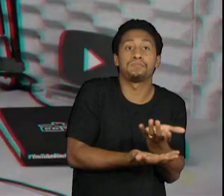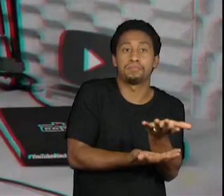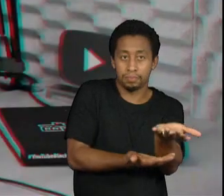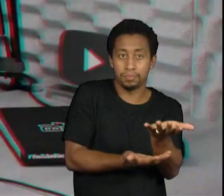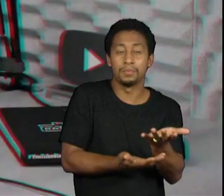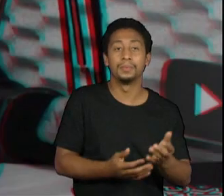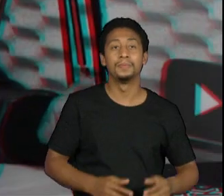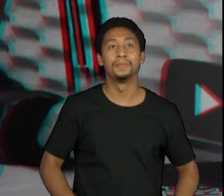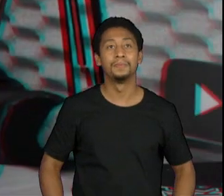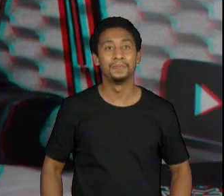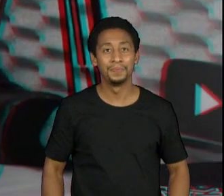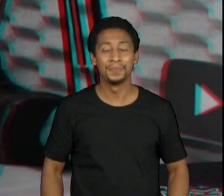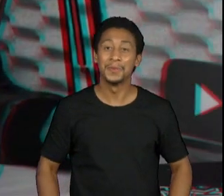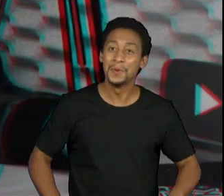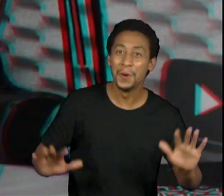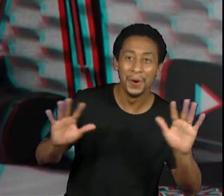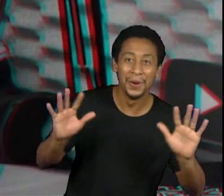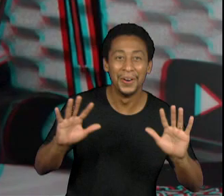Tá acabando de...